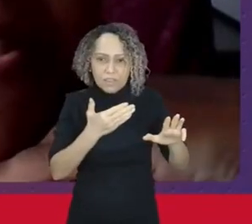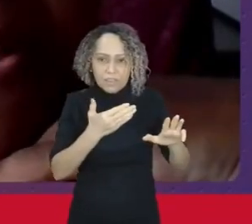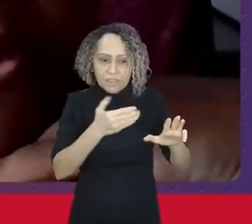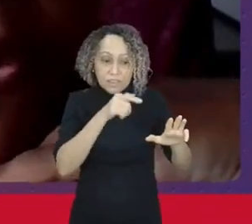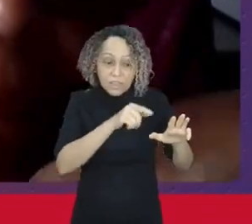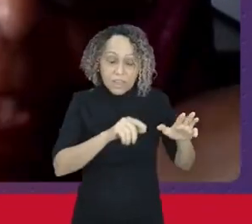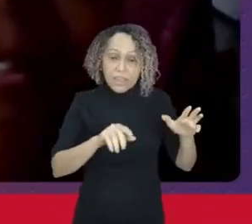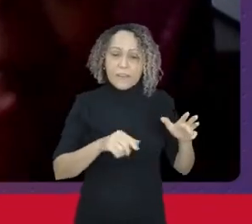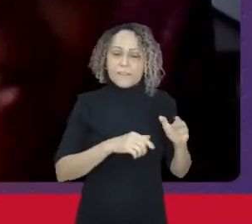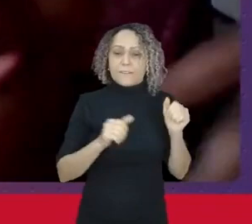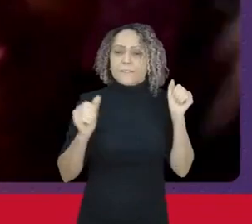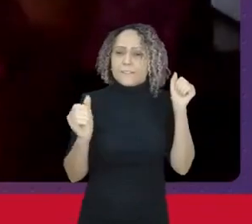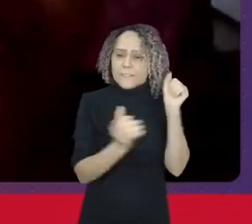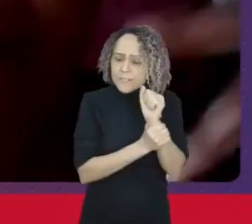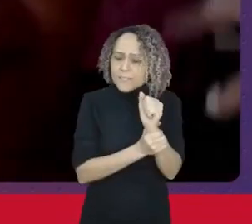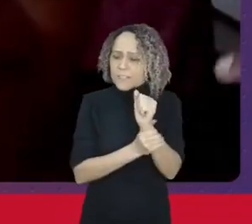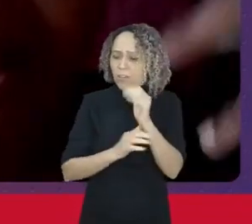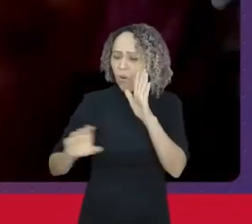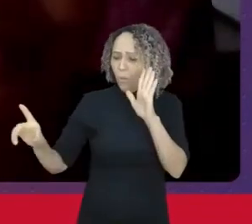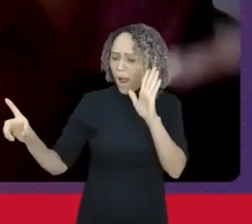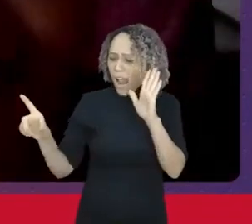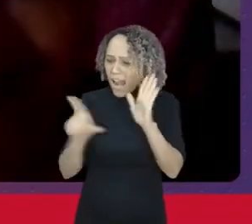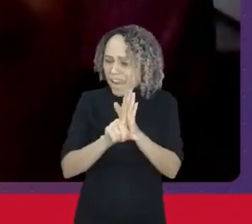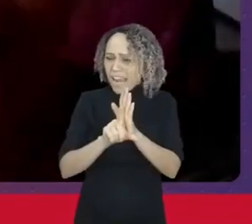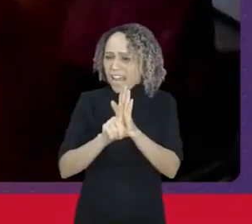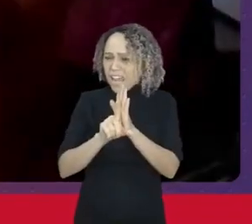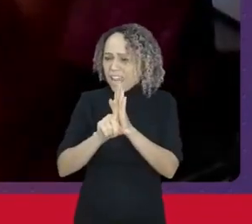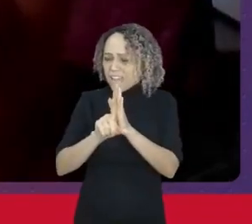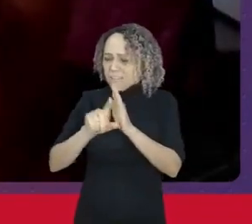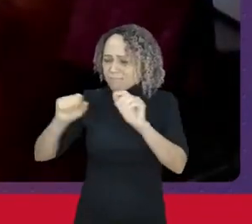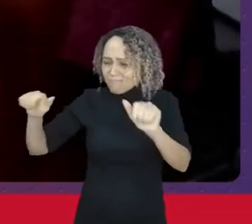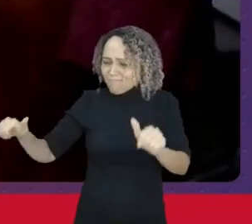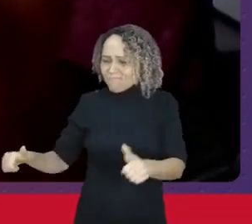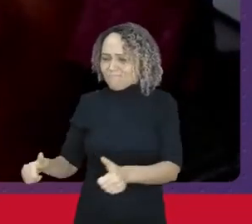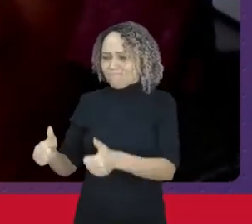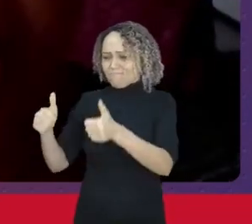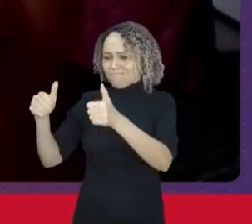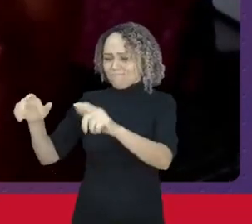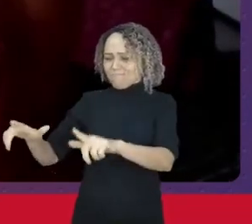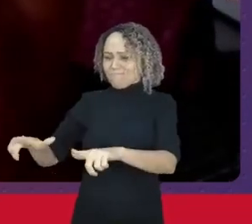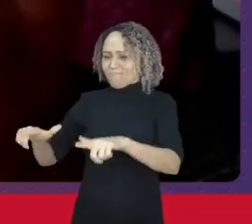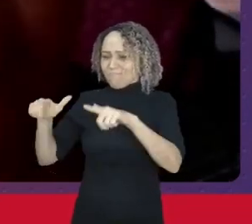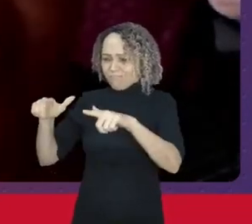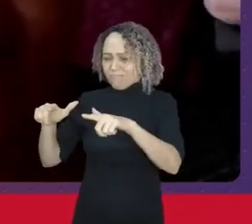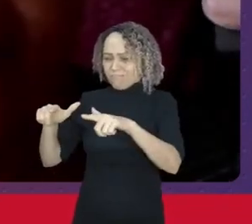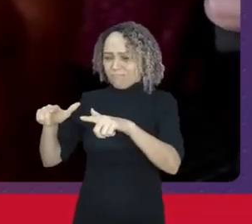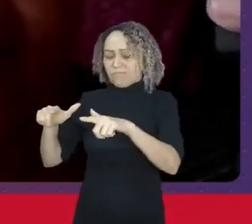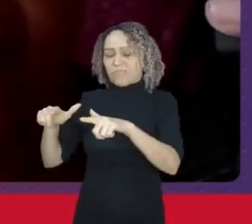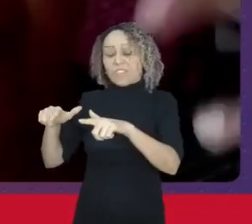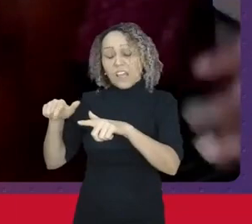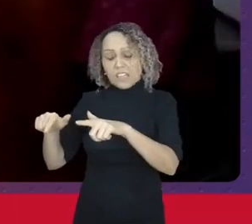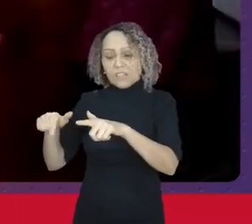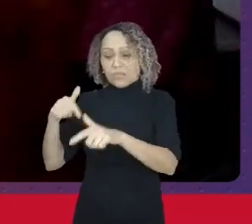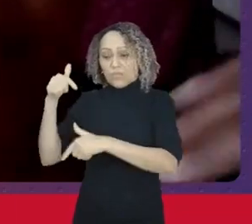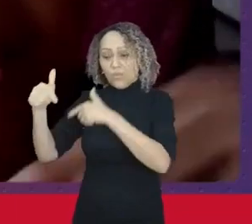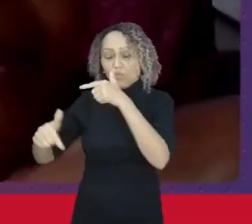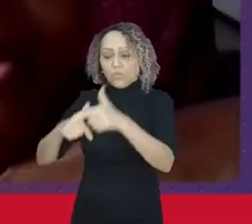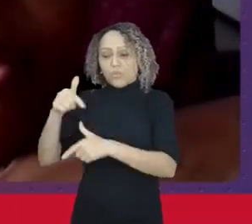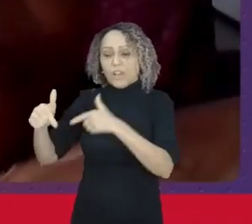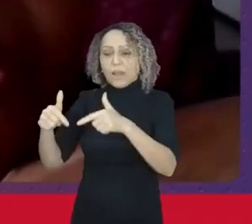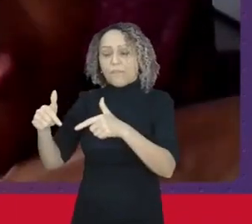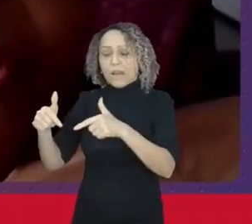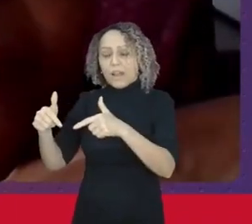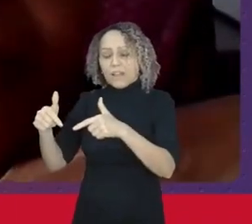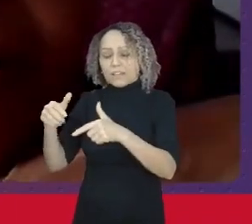visando qualidade do trabalho qualificação na verdade dos trabalhos das mulheres enquanto